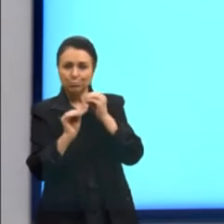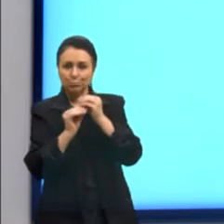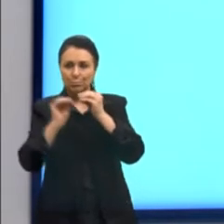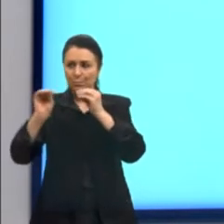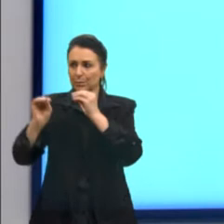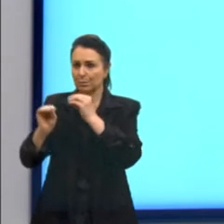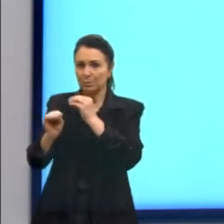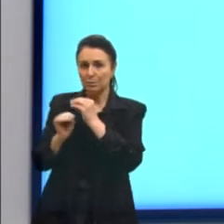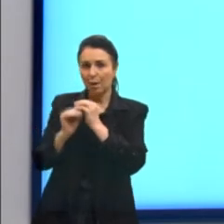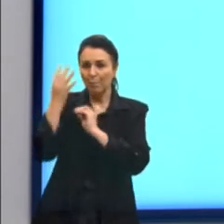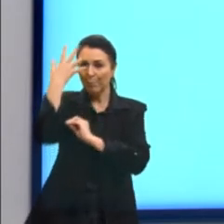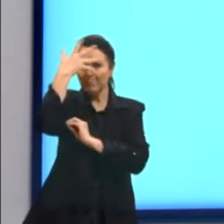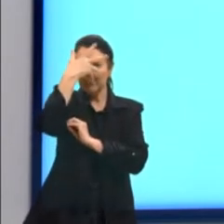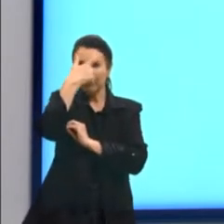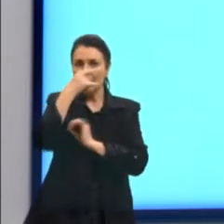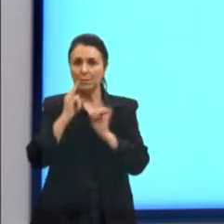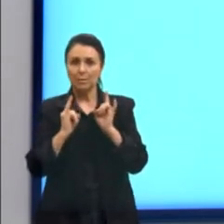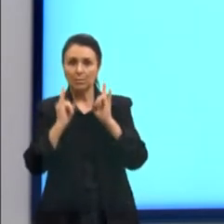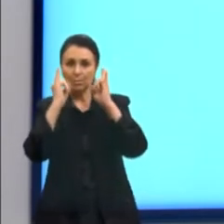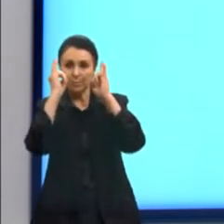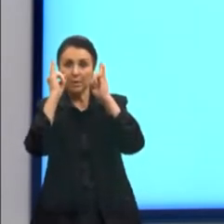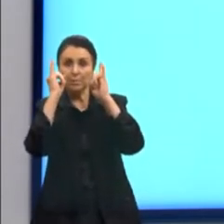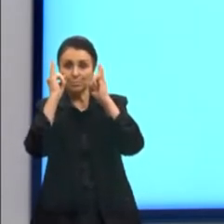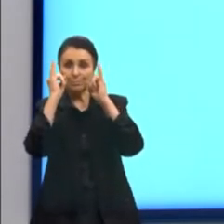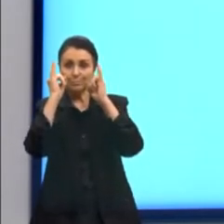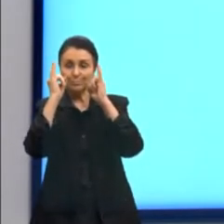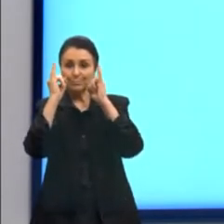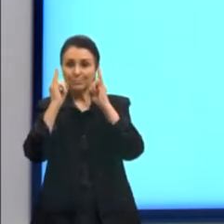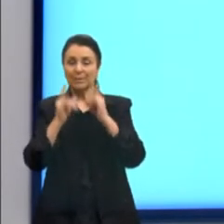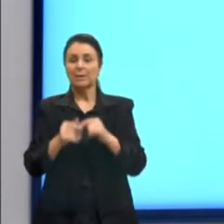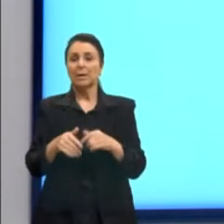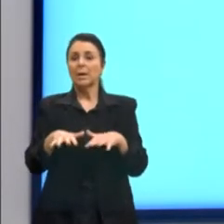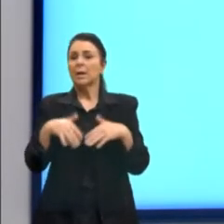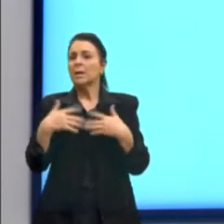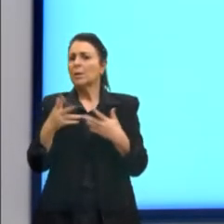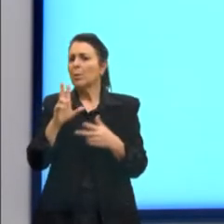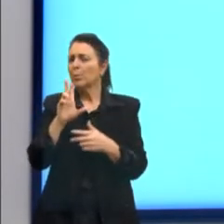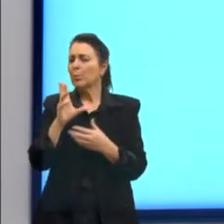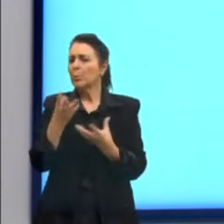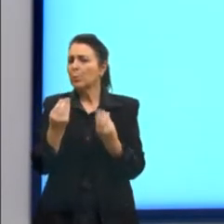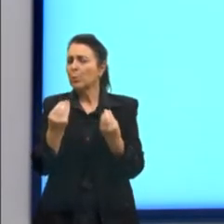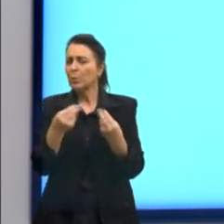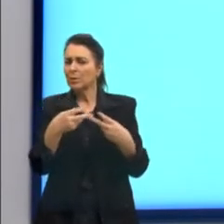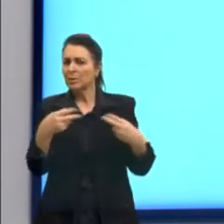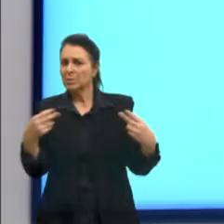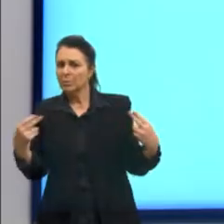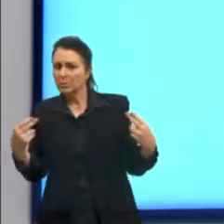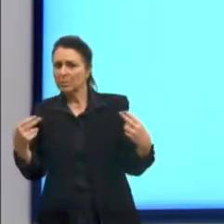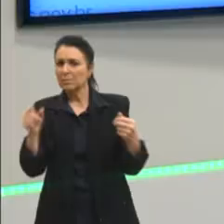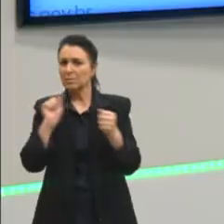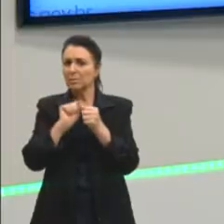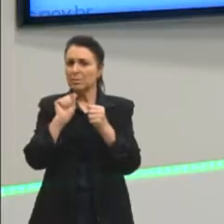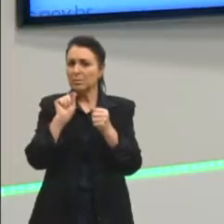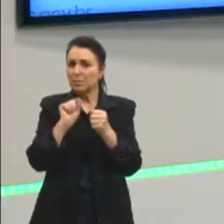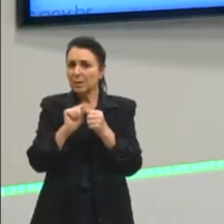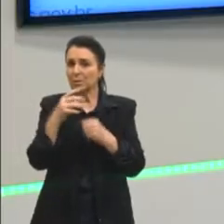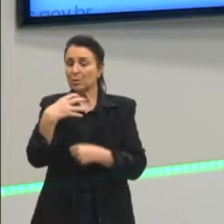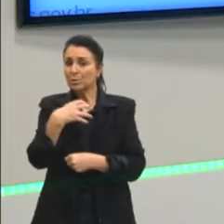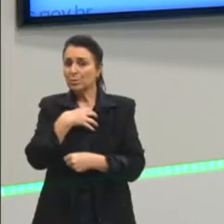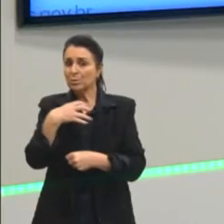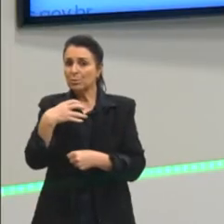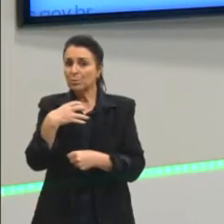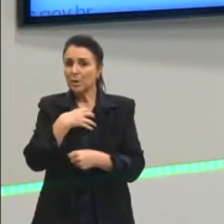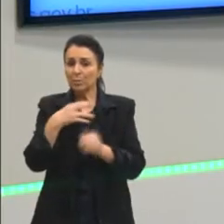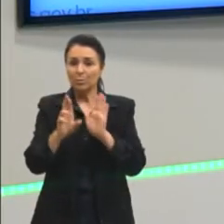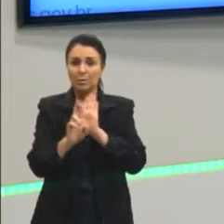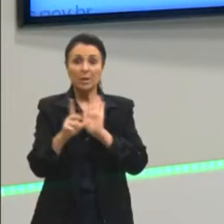do prédio. Então, muitas esculturas, muitas obras foram feitas de maneira a